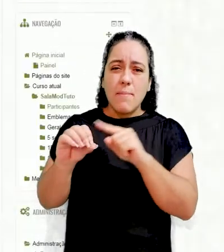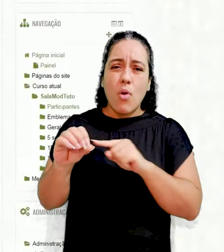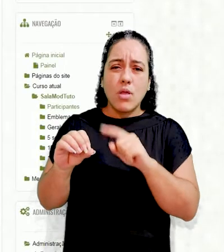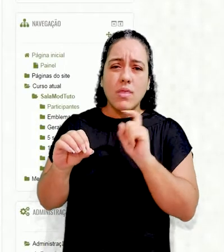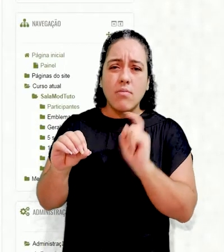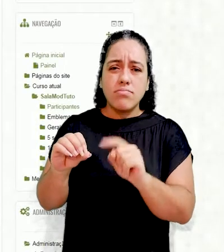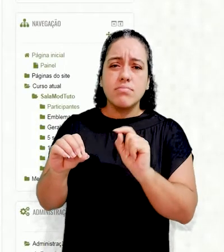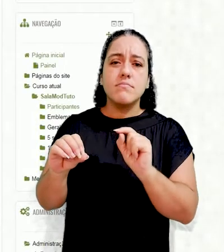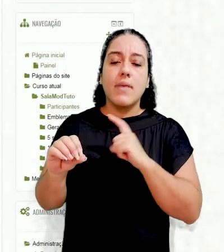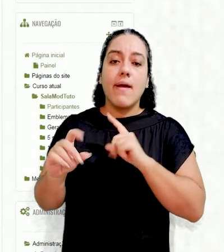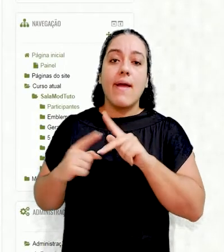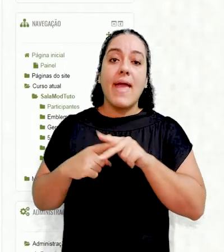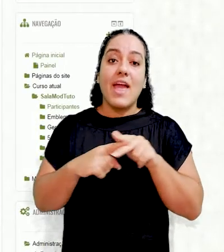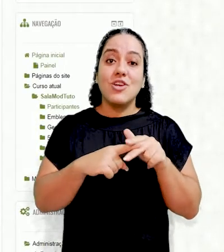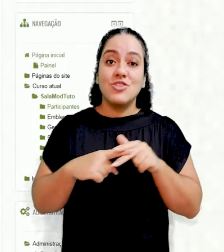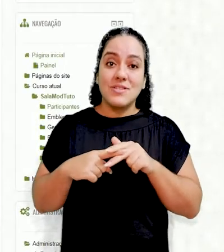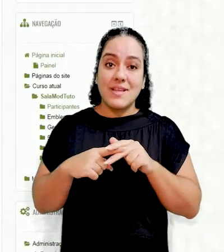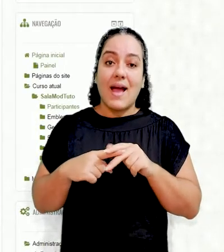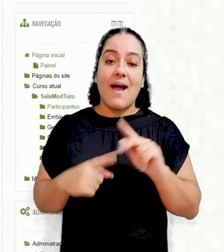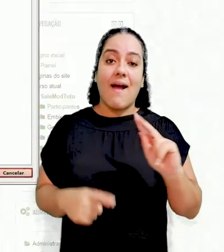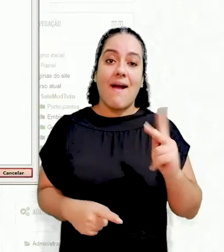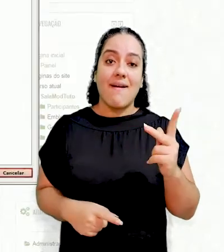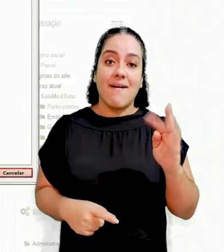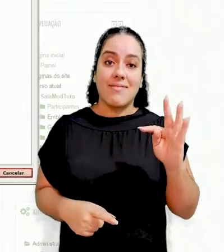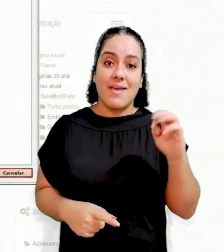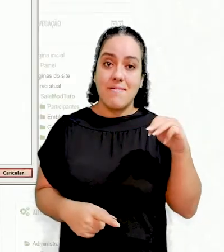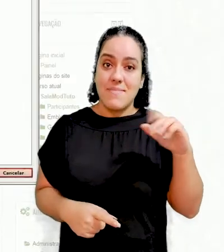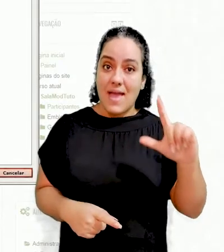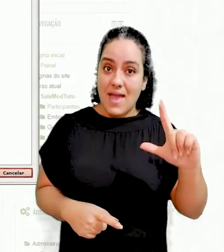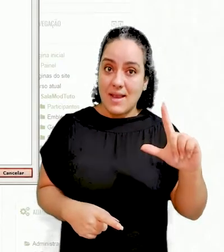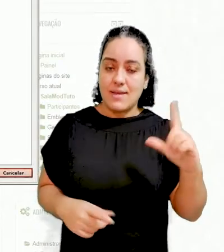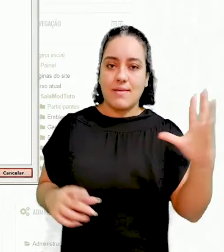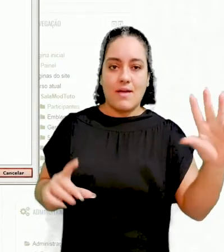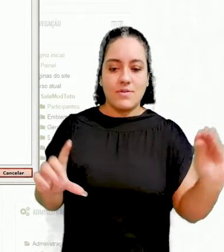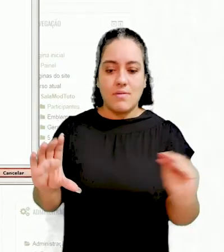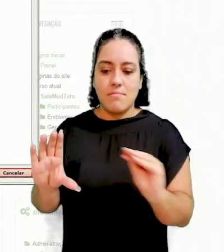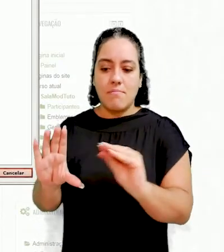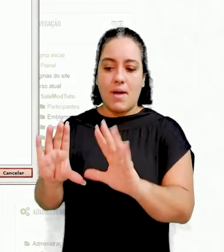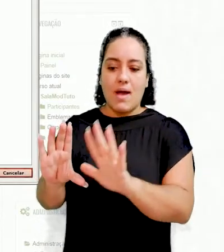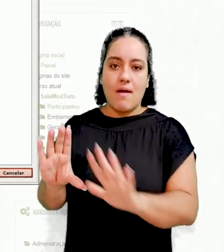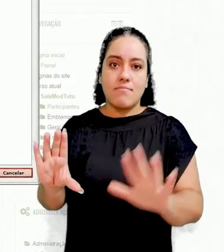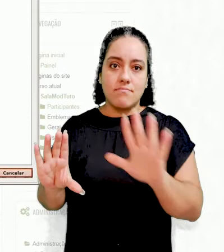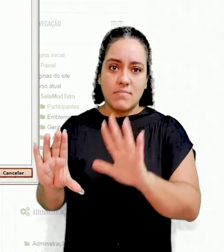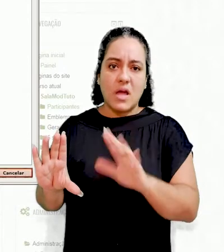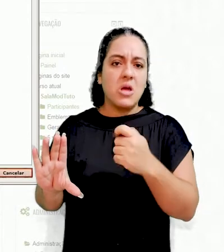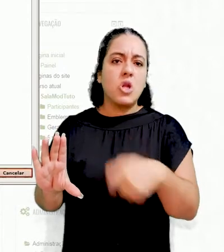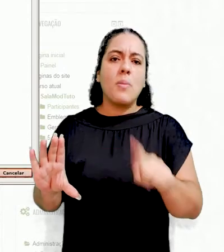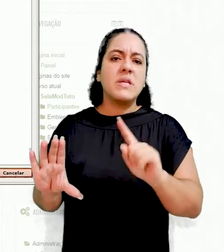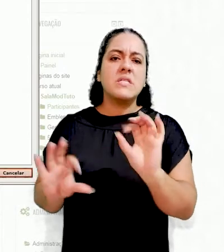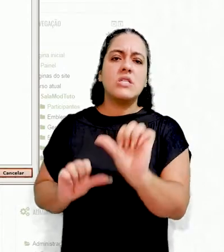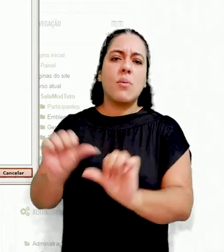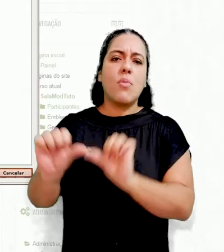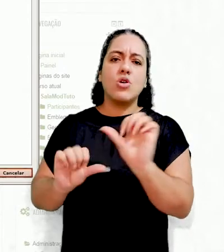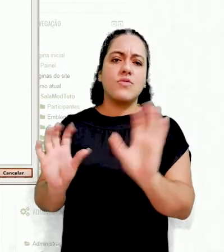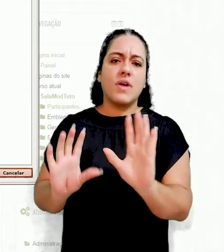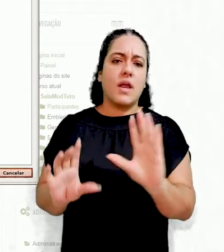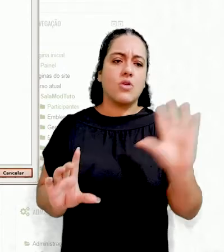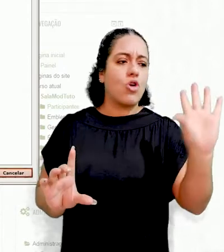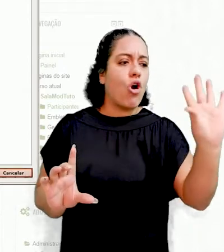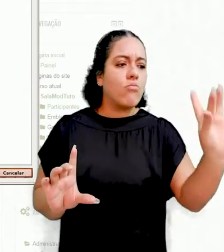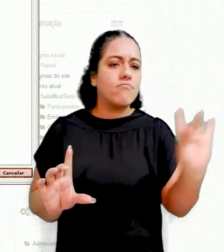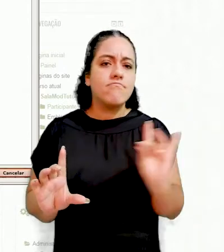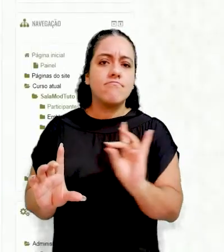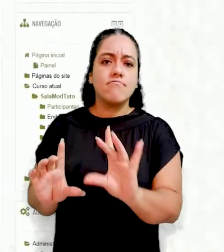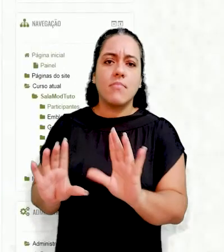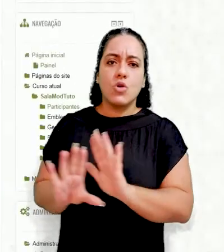botão, que significa editar o código HTML. E vai colar aqui o seu código que você copiou do YouTube. Não precisa modificar nada.